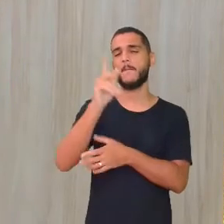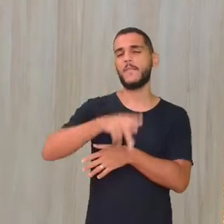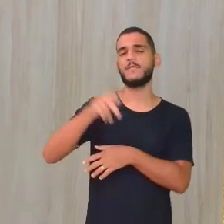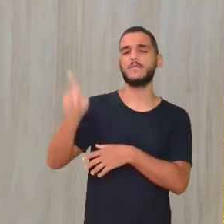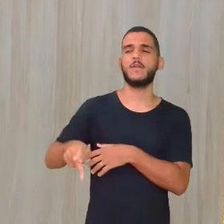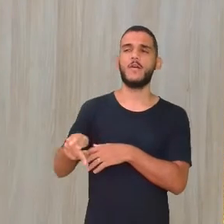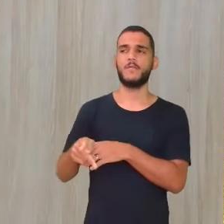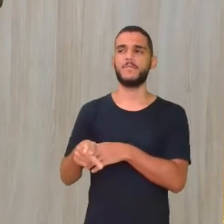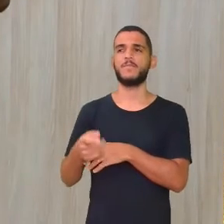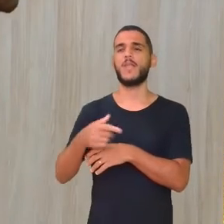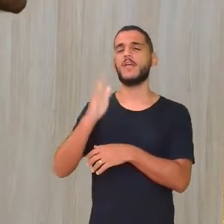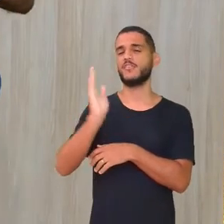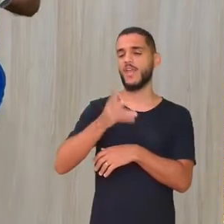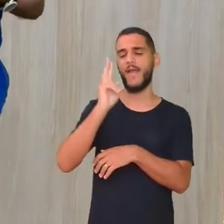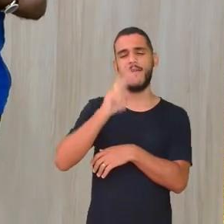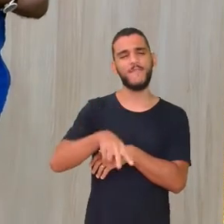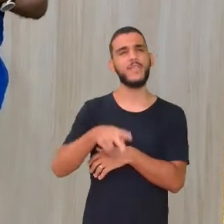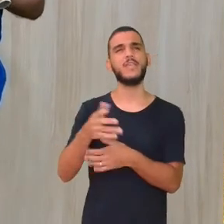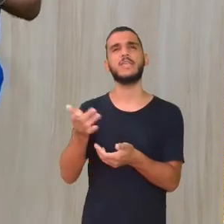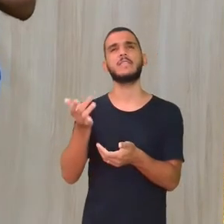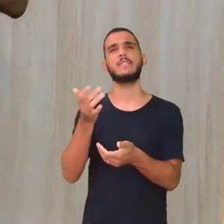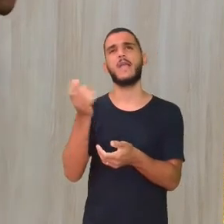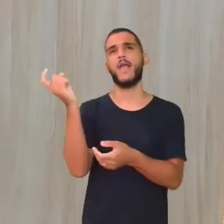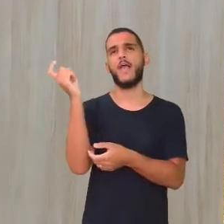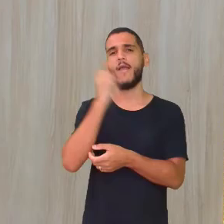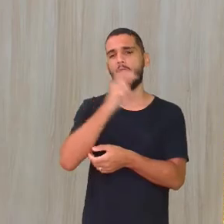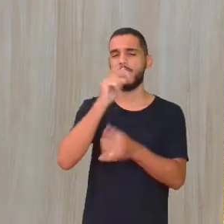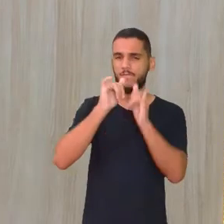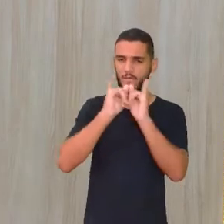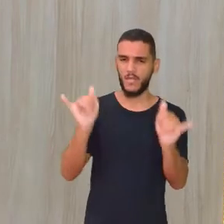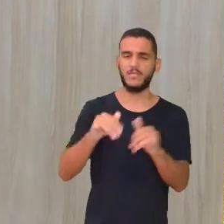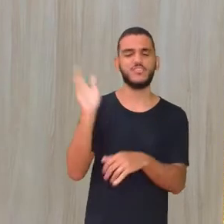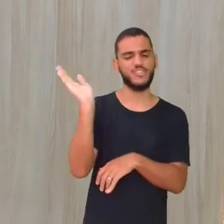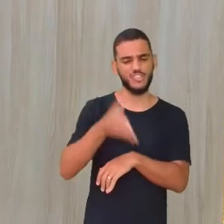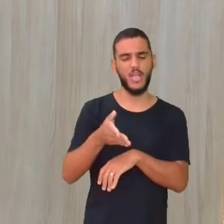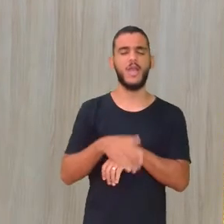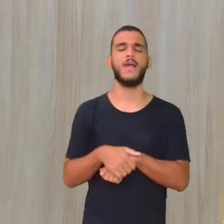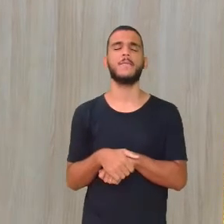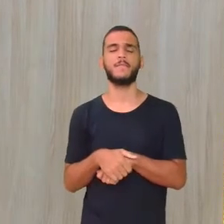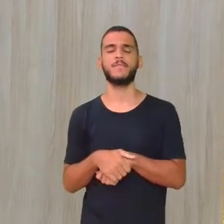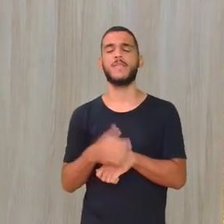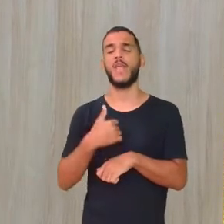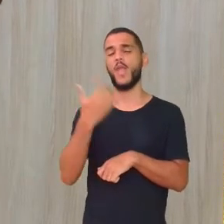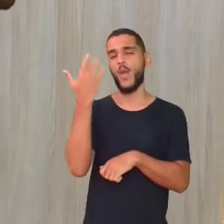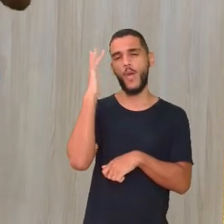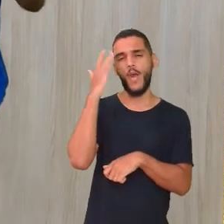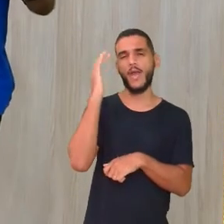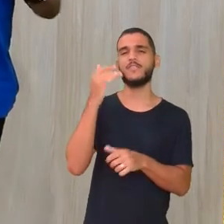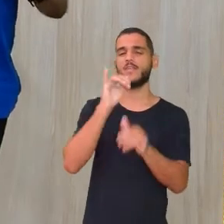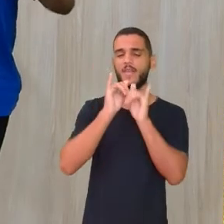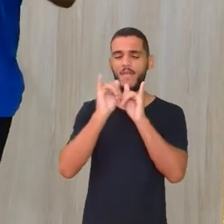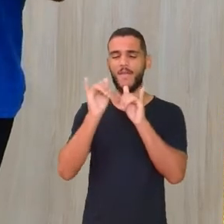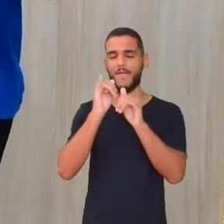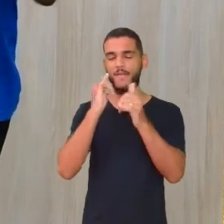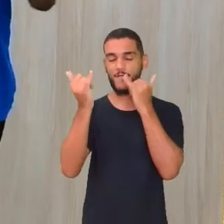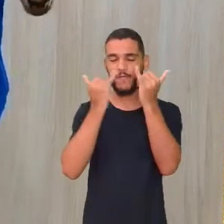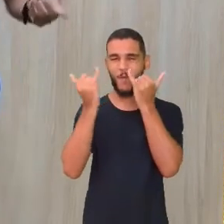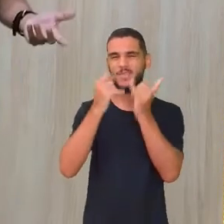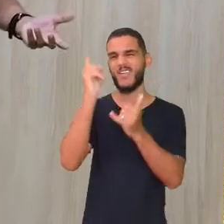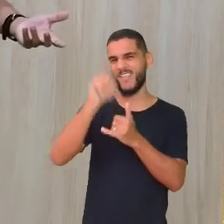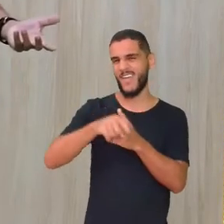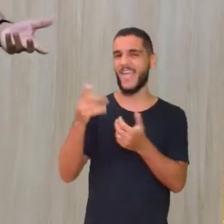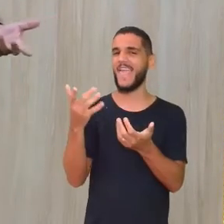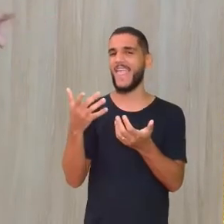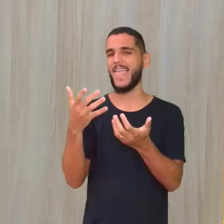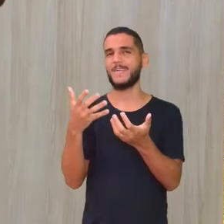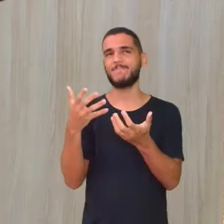Eu já vi uma fake news Ricardinho Eu já vi essa informação Que eu acho que é tendenciosa Para o candidato X Candidato Y Essa informação Eu